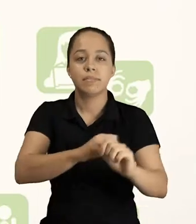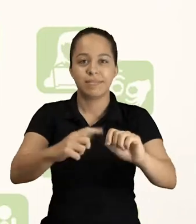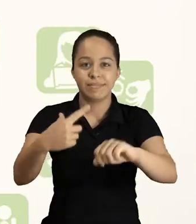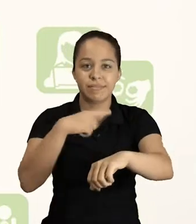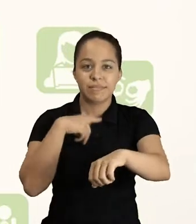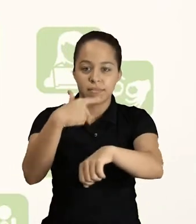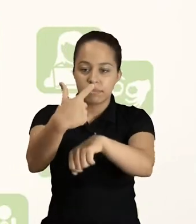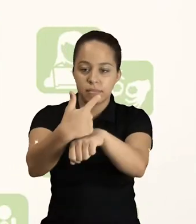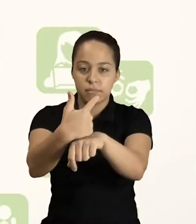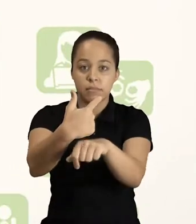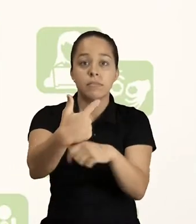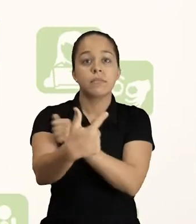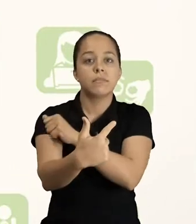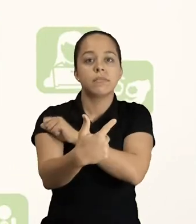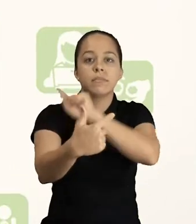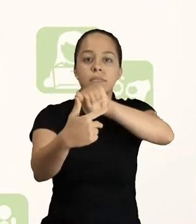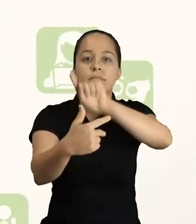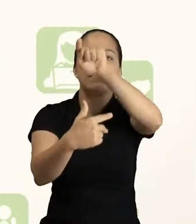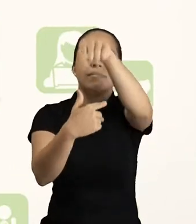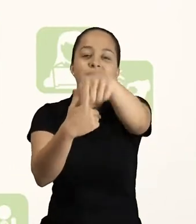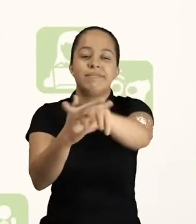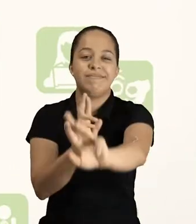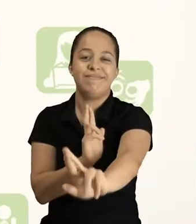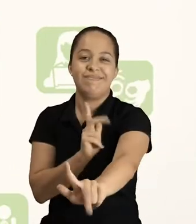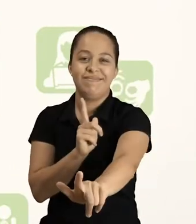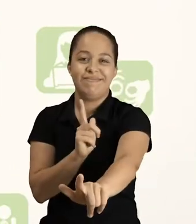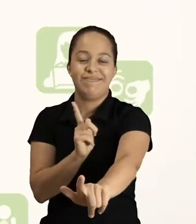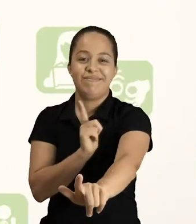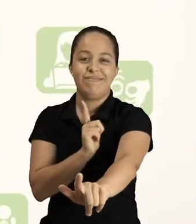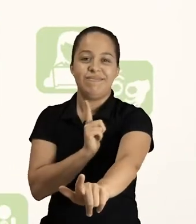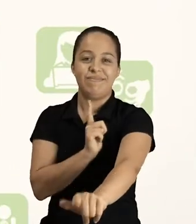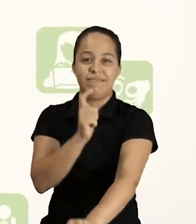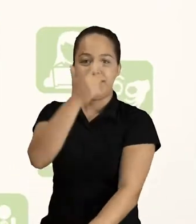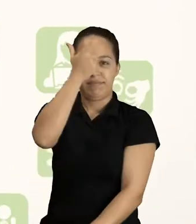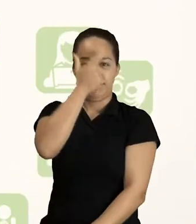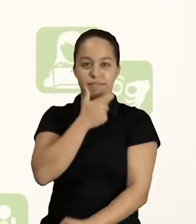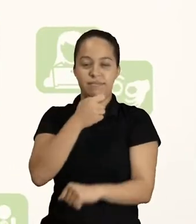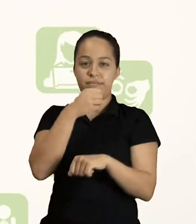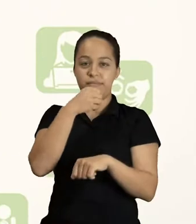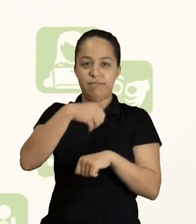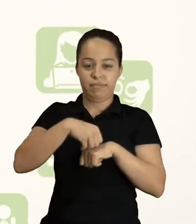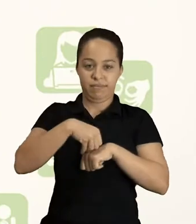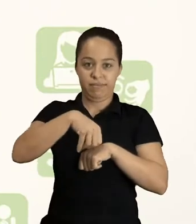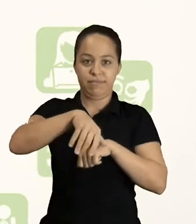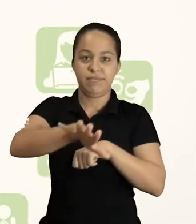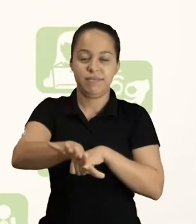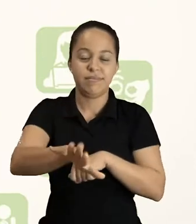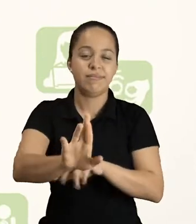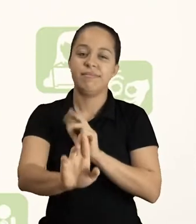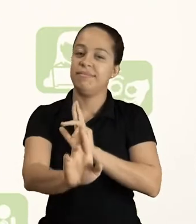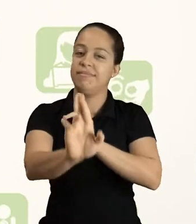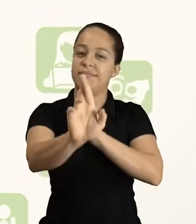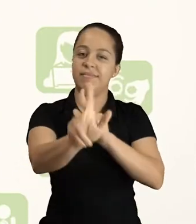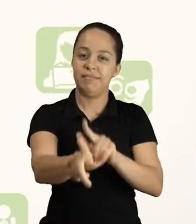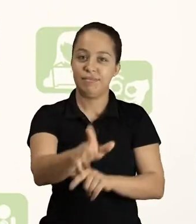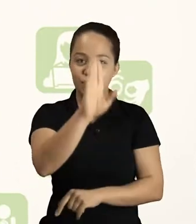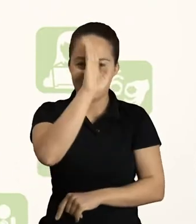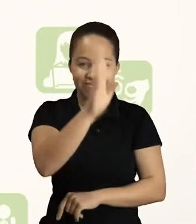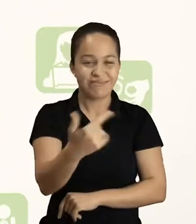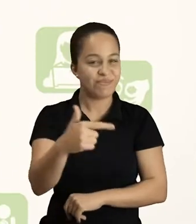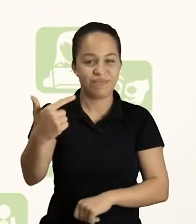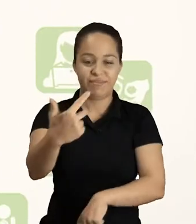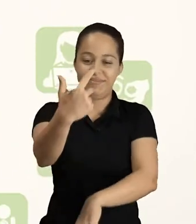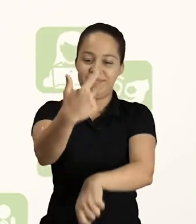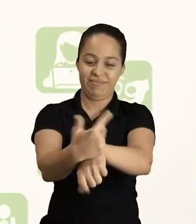do outro lado da tela e isso modifica a interação entre emissor e receptor. Por isso, é